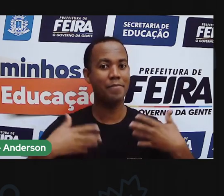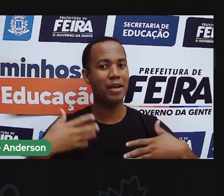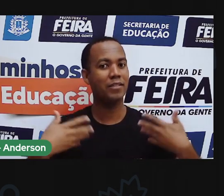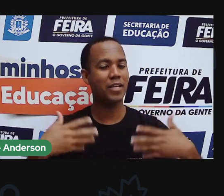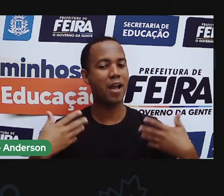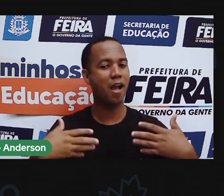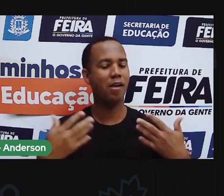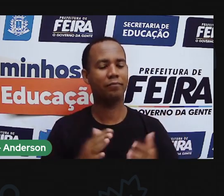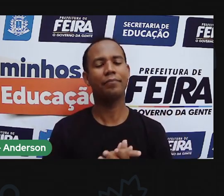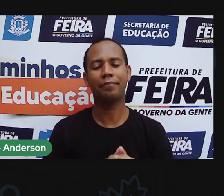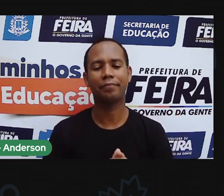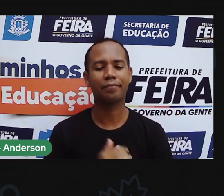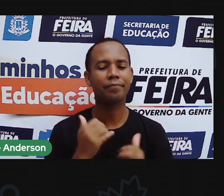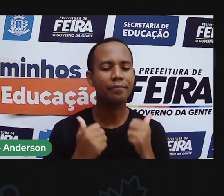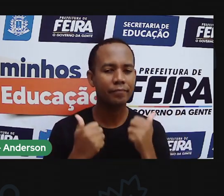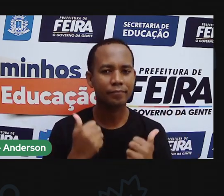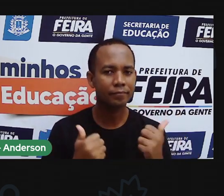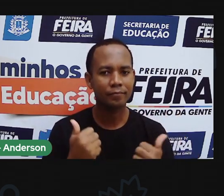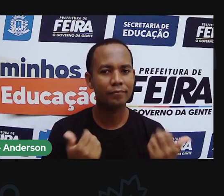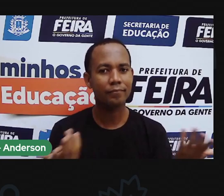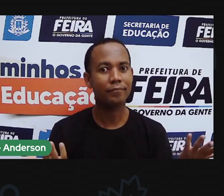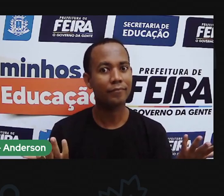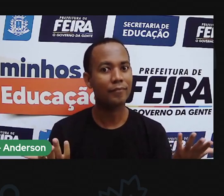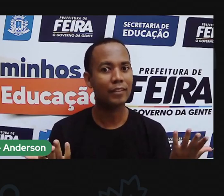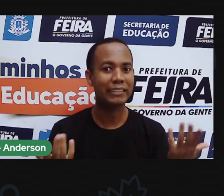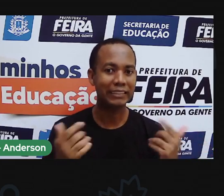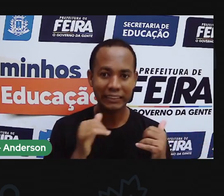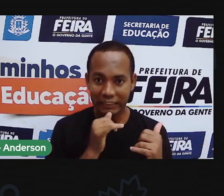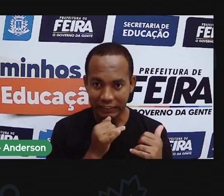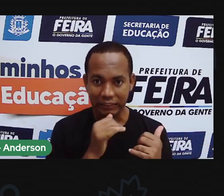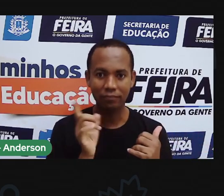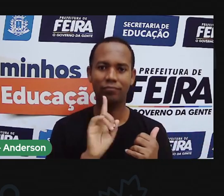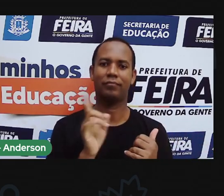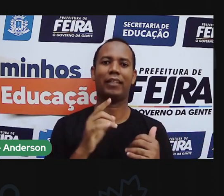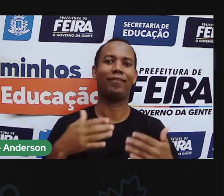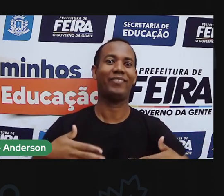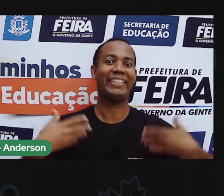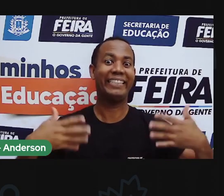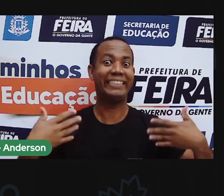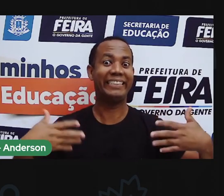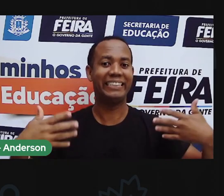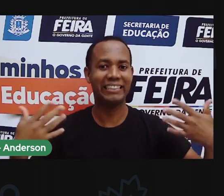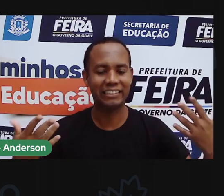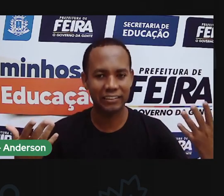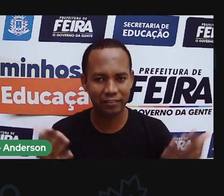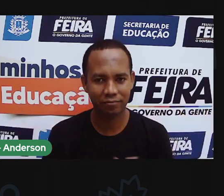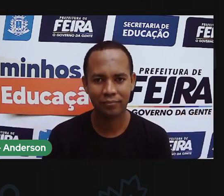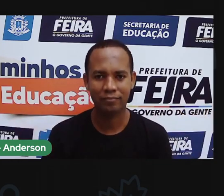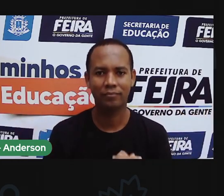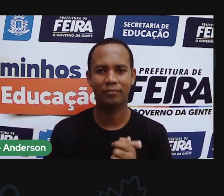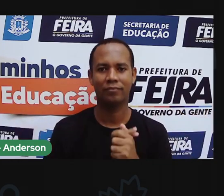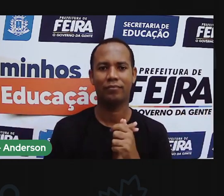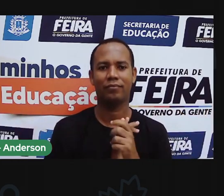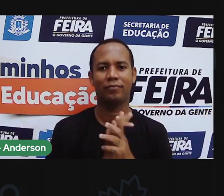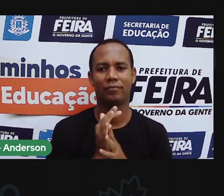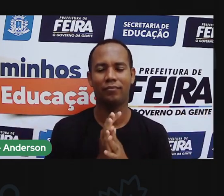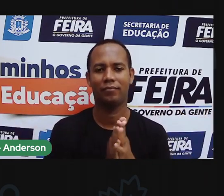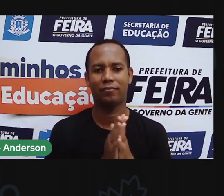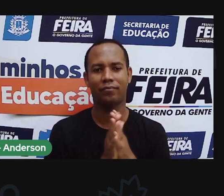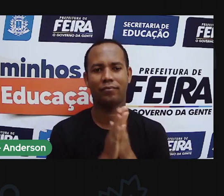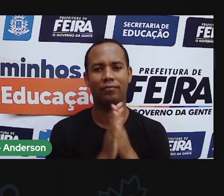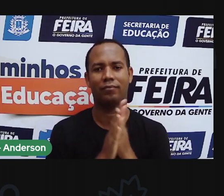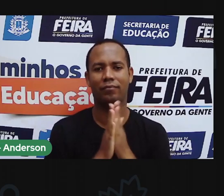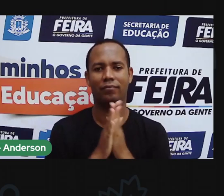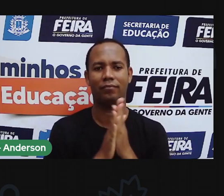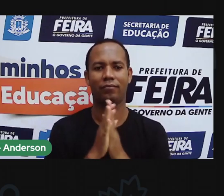por favor, né? Porque não estamos na sala de aula, mas vamos elevar aí, ó, a nossa animação. Vamos lá, deixa o